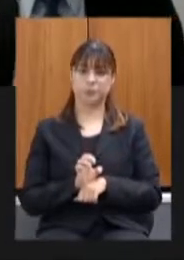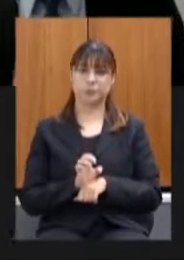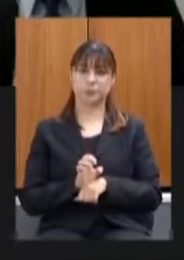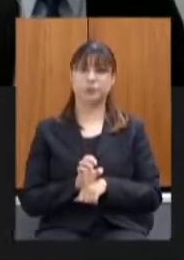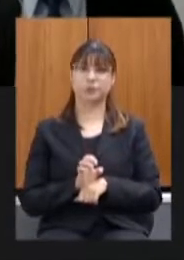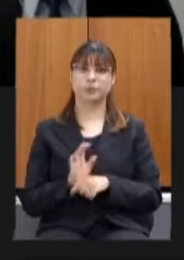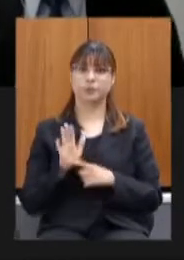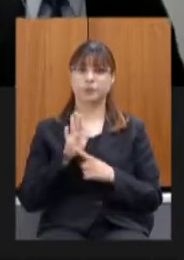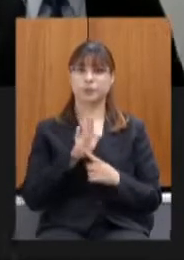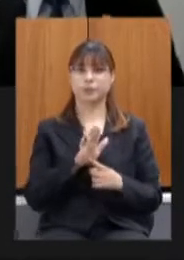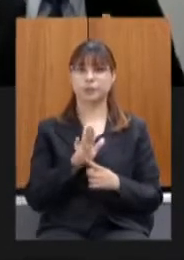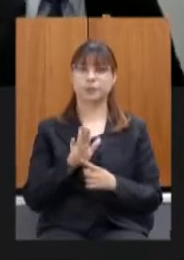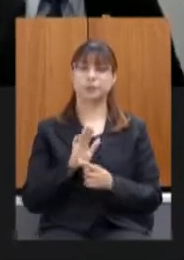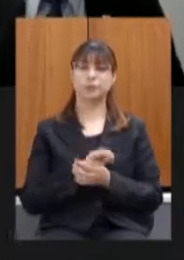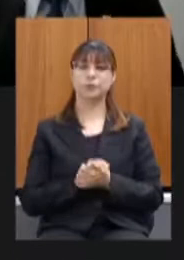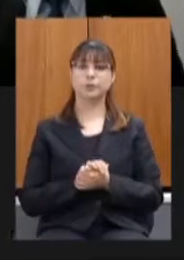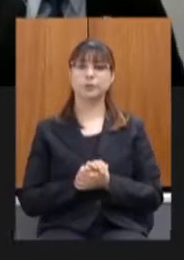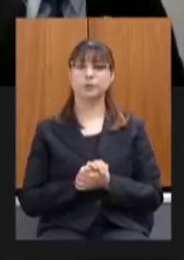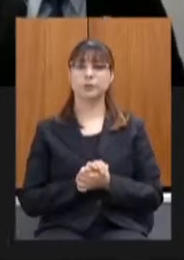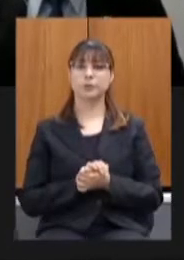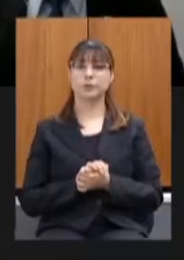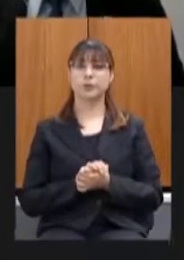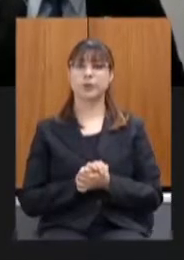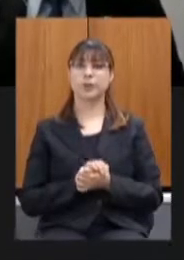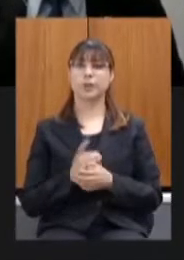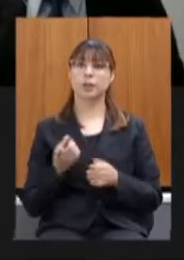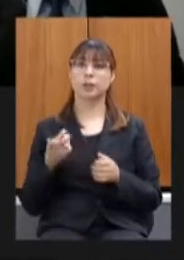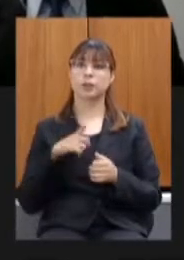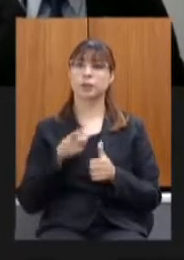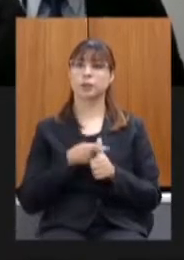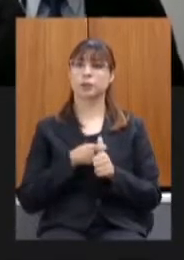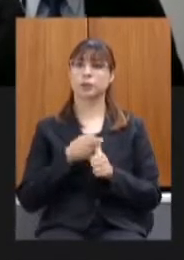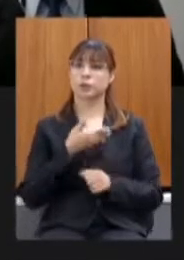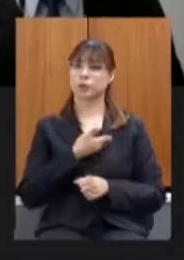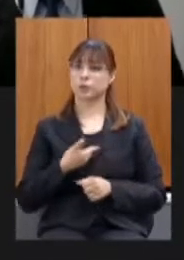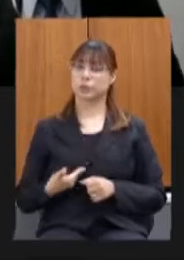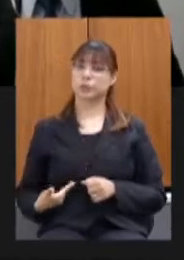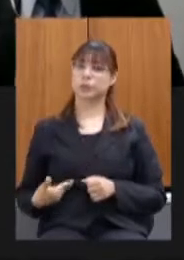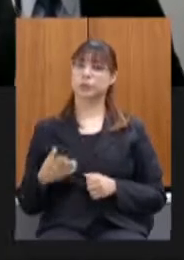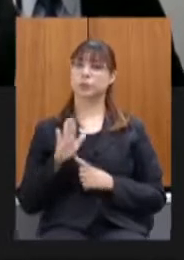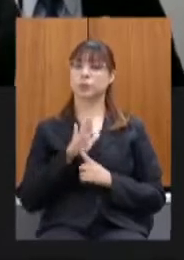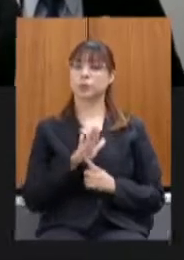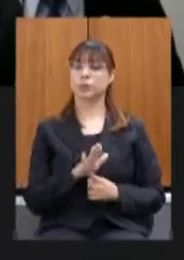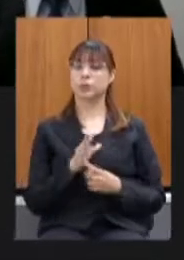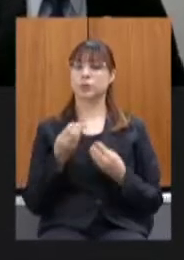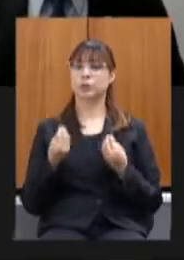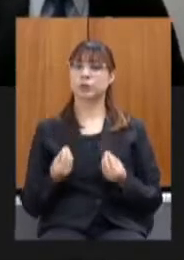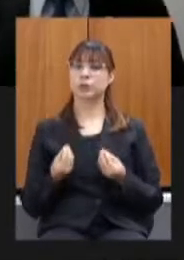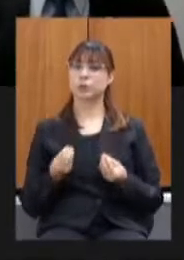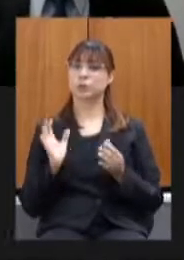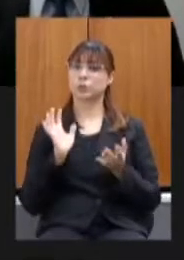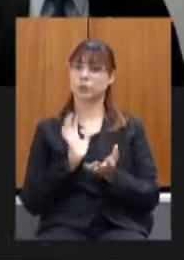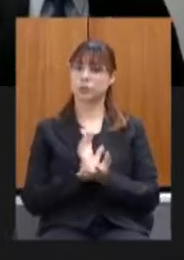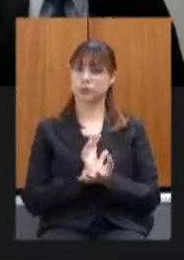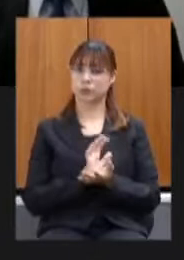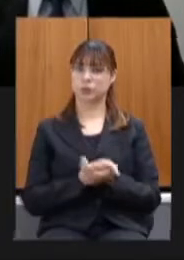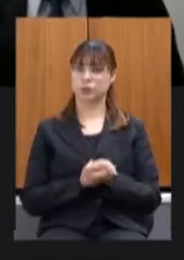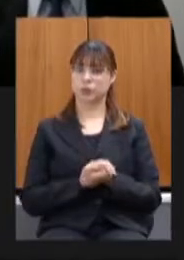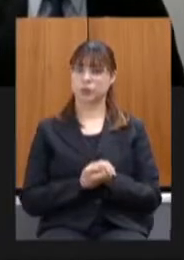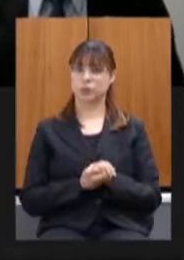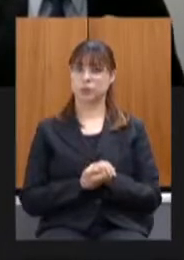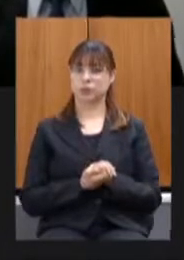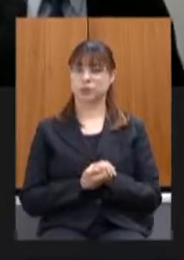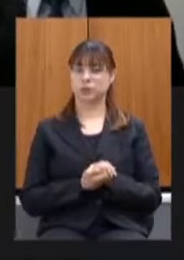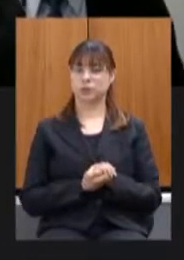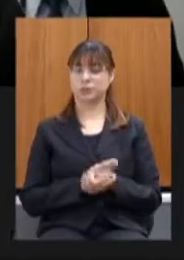na gestão pública a dívida pública mostra a situação segrega o que é de responsabilidade da